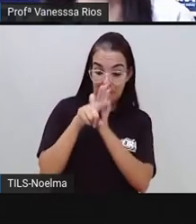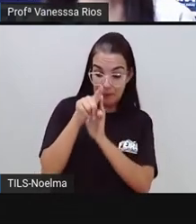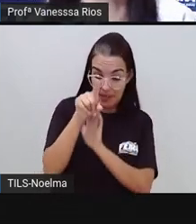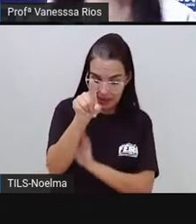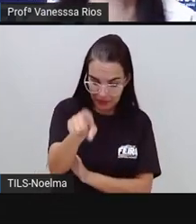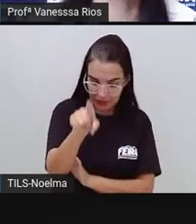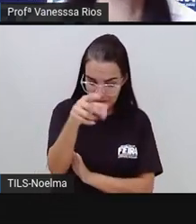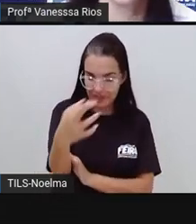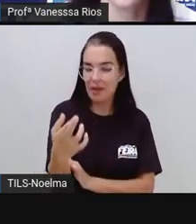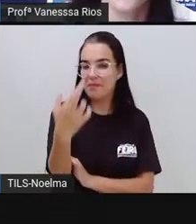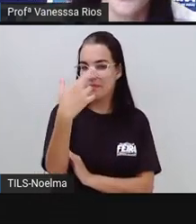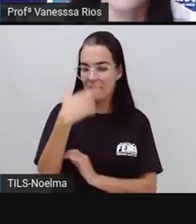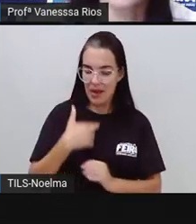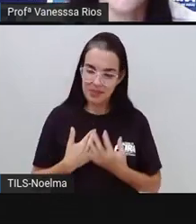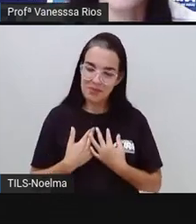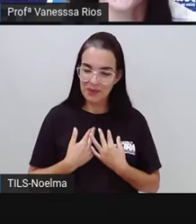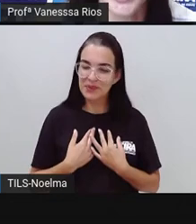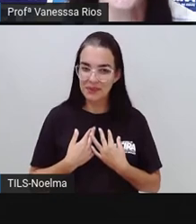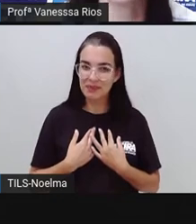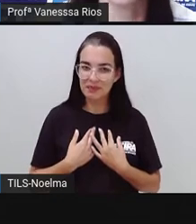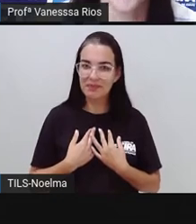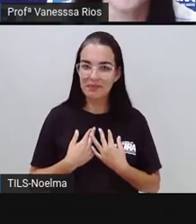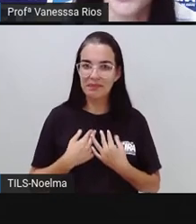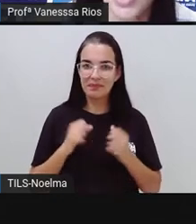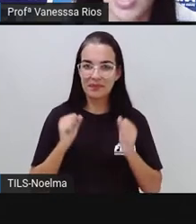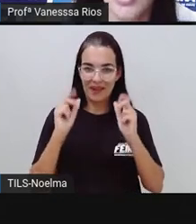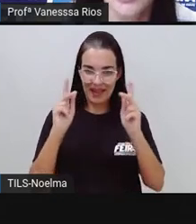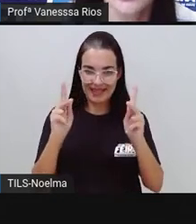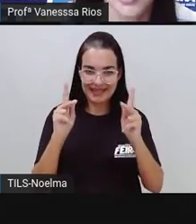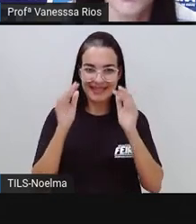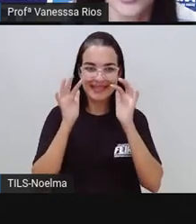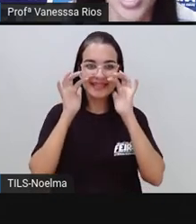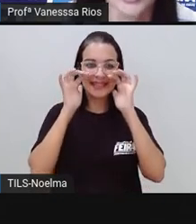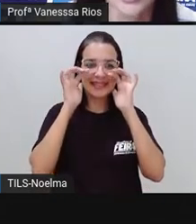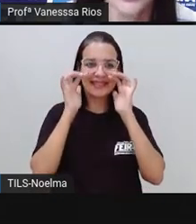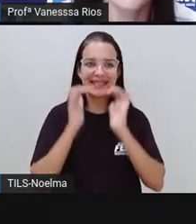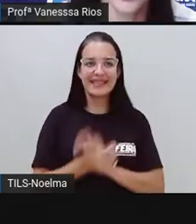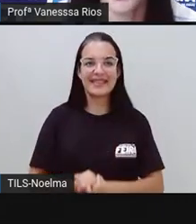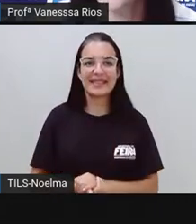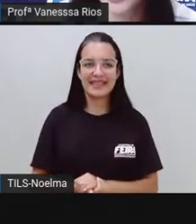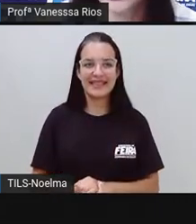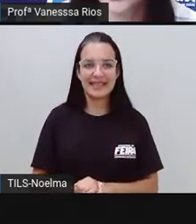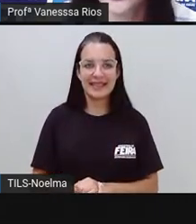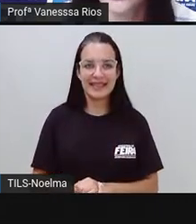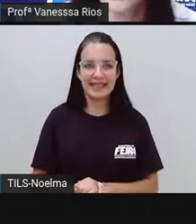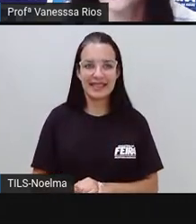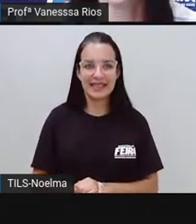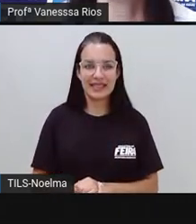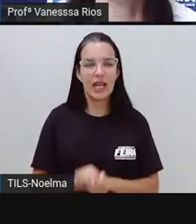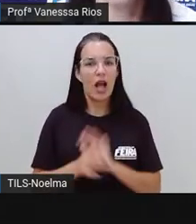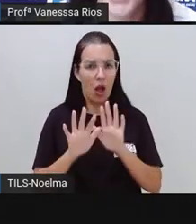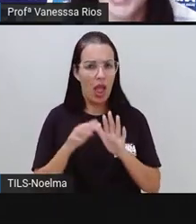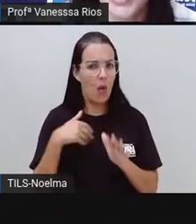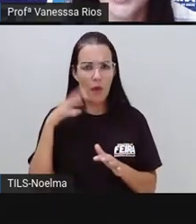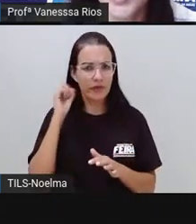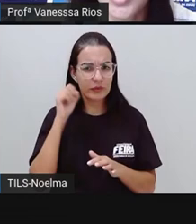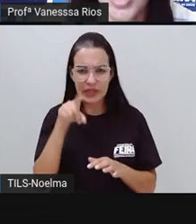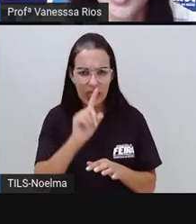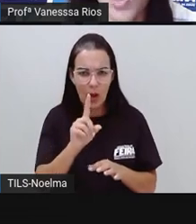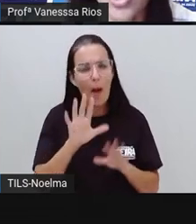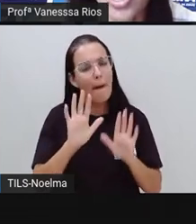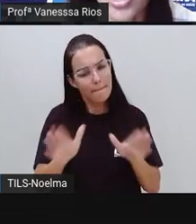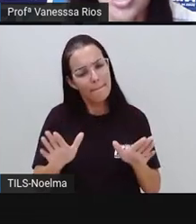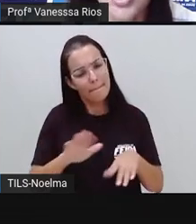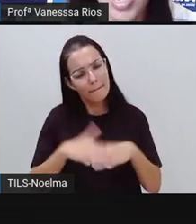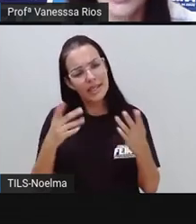entrevistadora e você é o meu entrevistado ou a minha entrevistada. Então, mesmo que eu não te escute, fale aí as suas